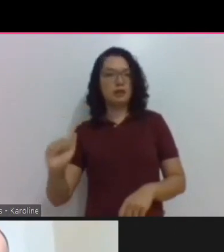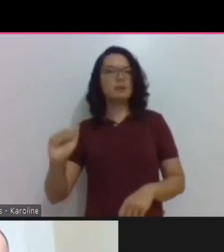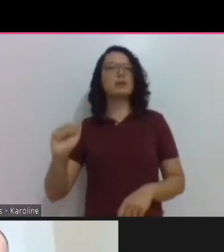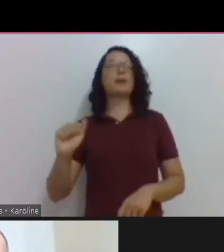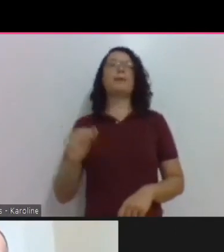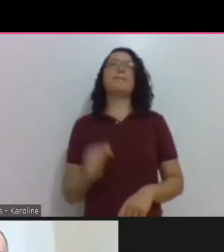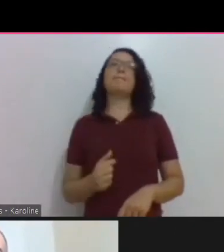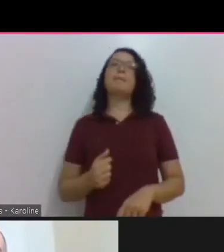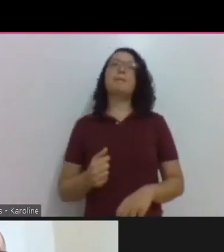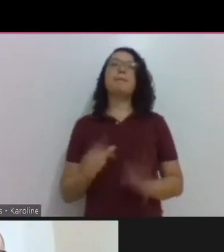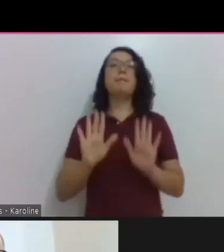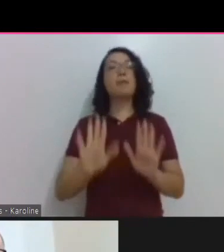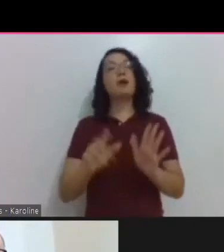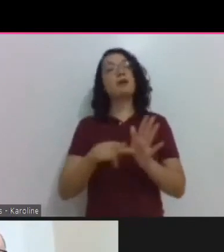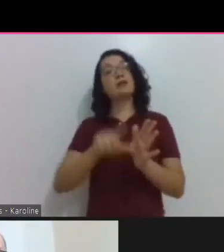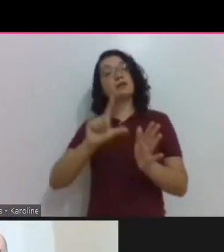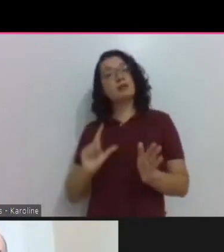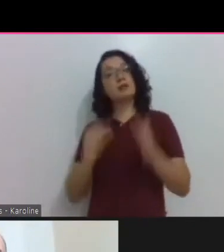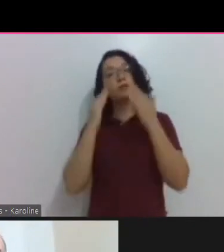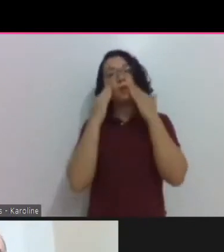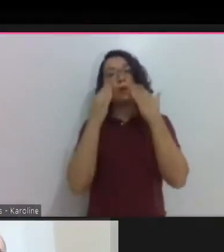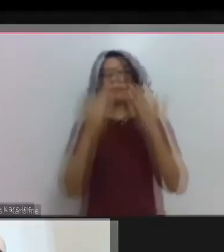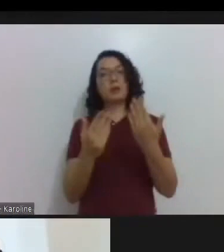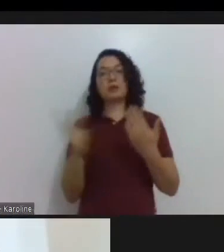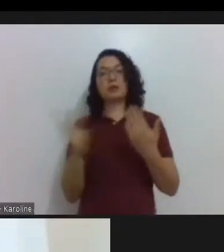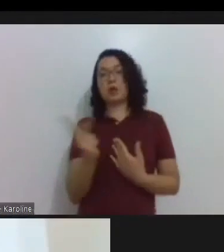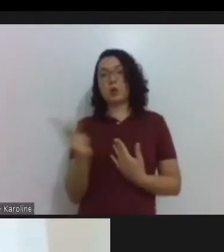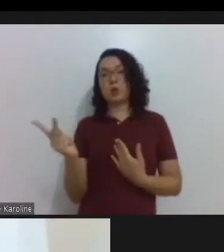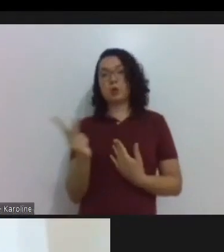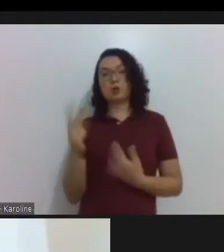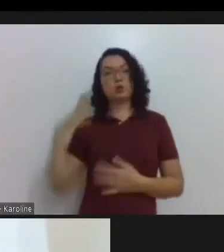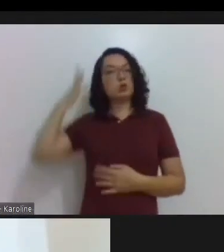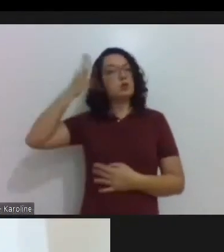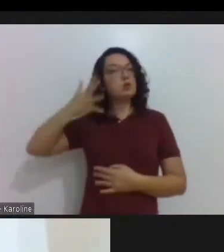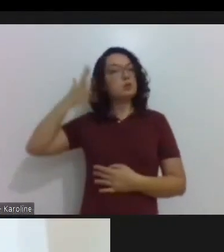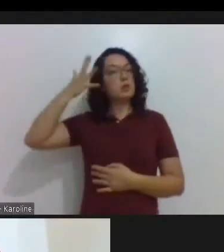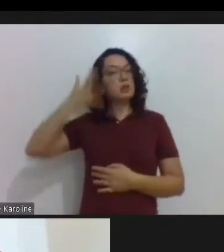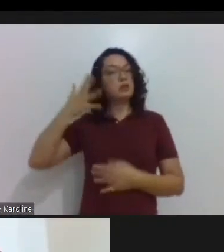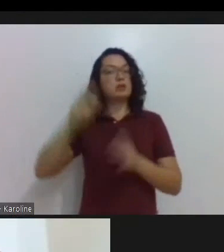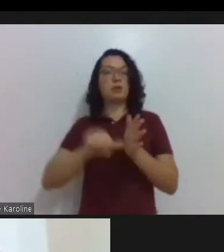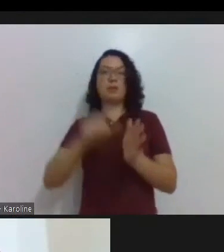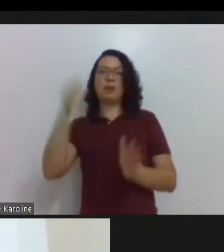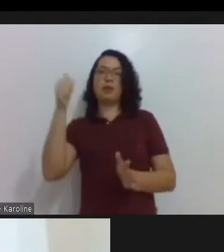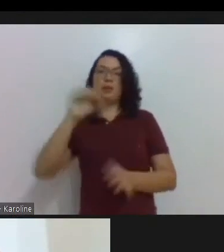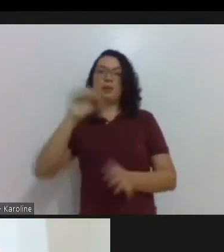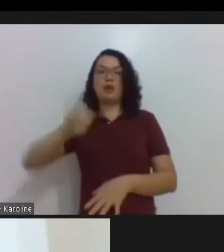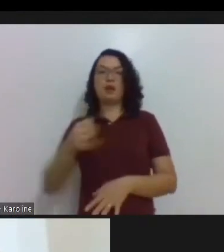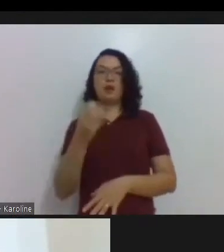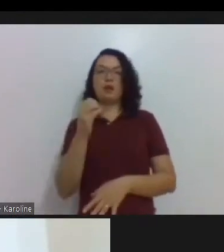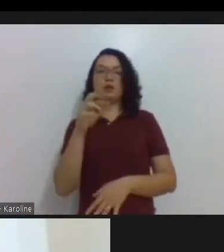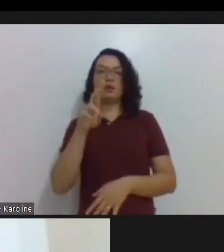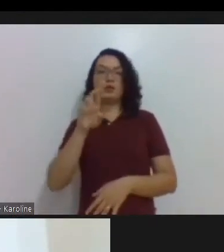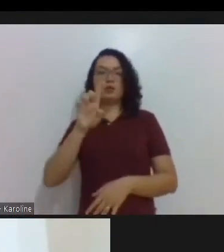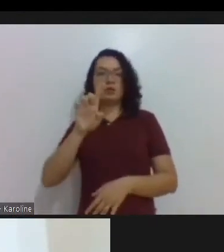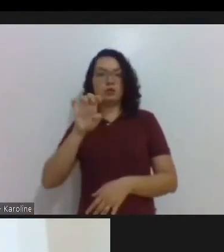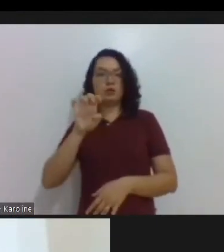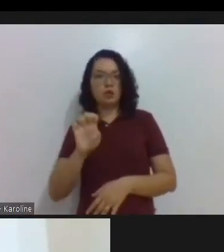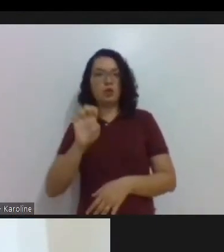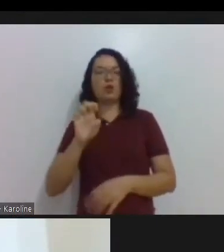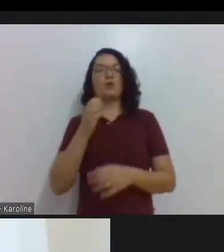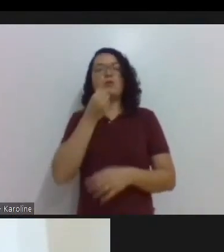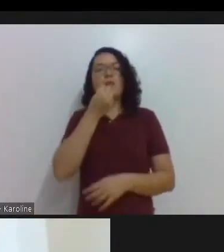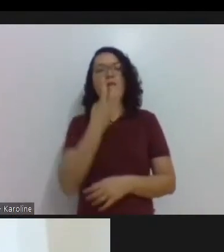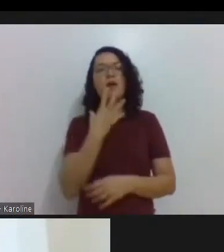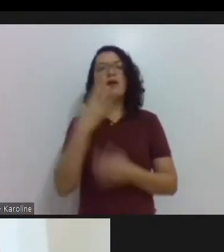pouquinho do currículo de ambos, primeiramente do professor Jorge. Professor Jorge, muito bem-vindo novamente à